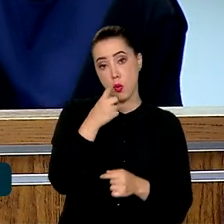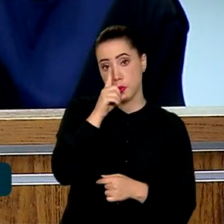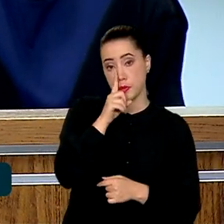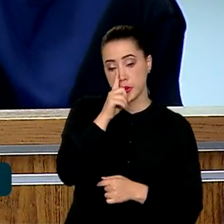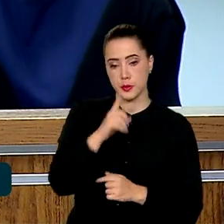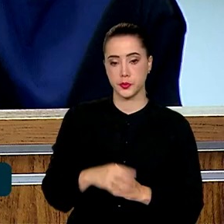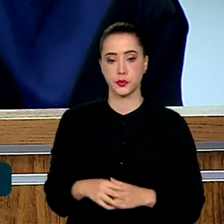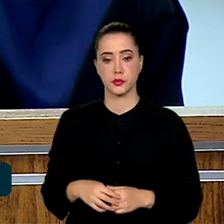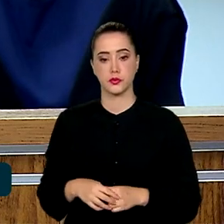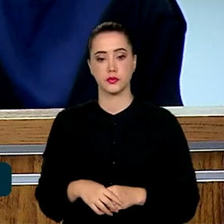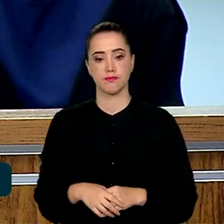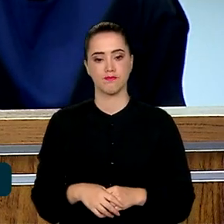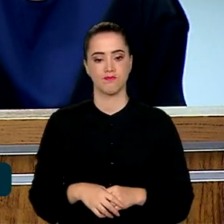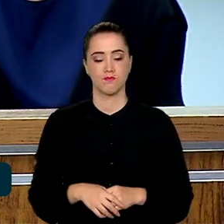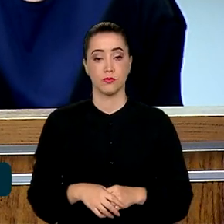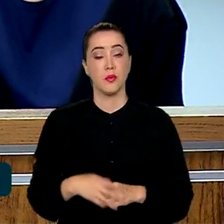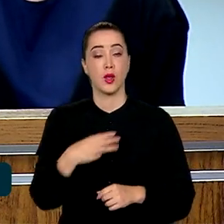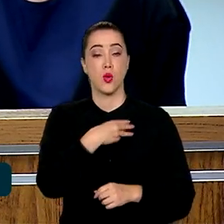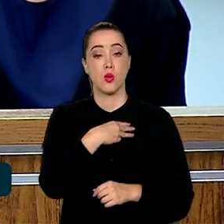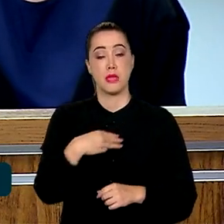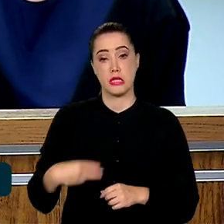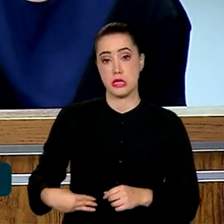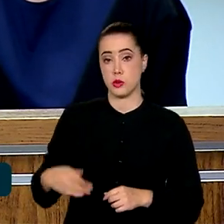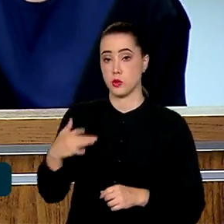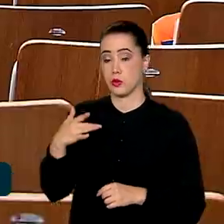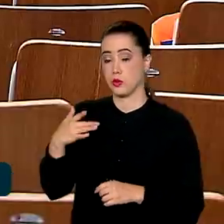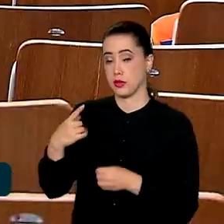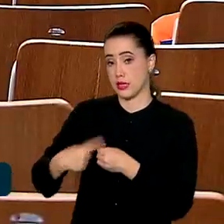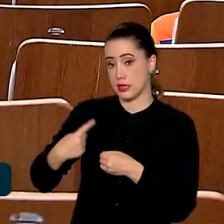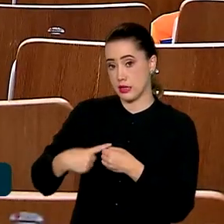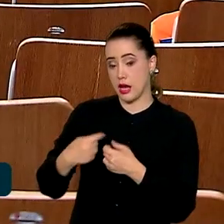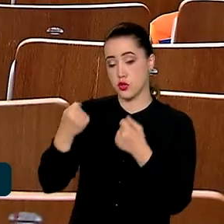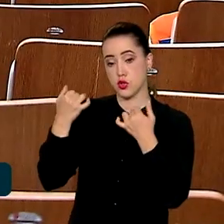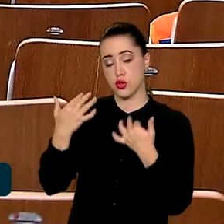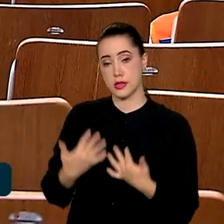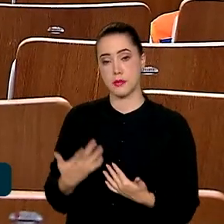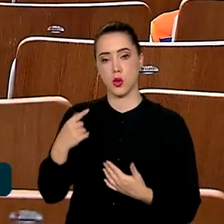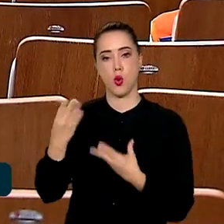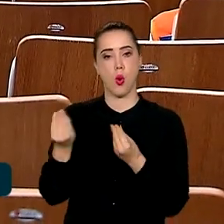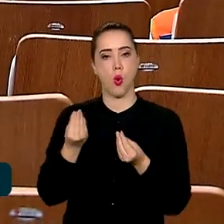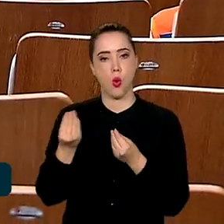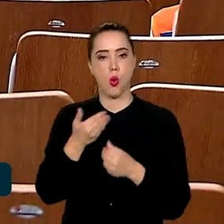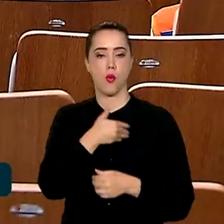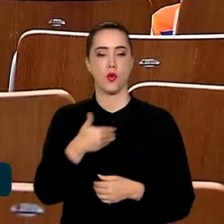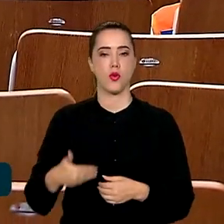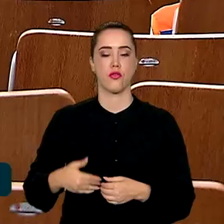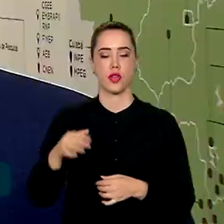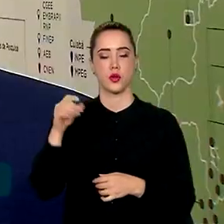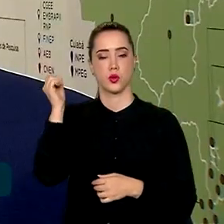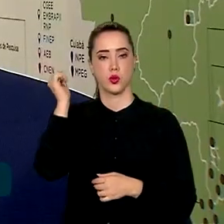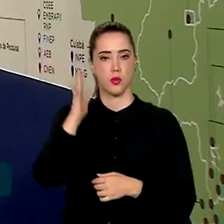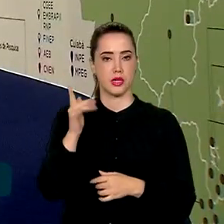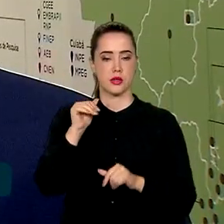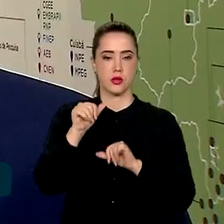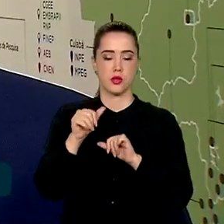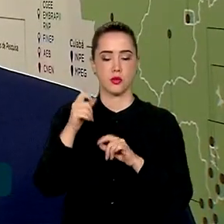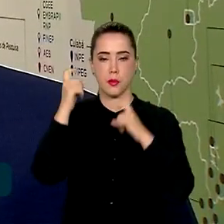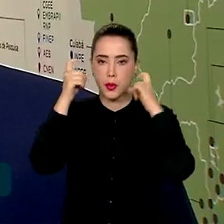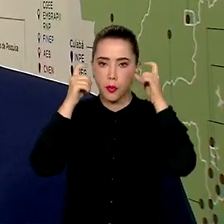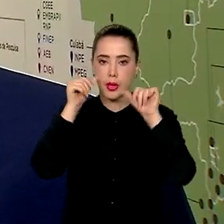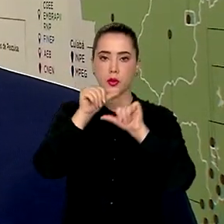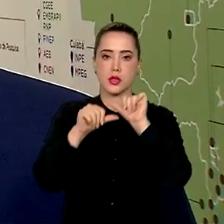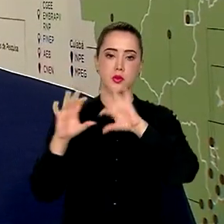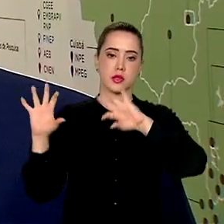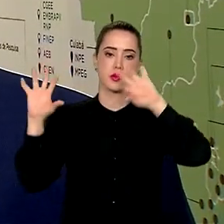falou sobre a preocupação do governo brasileiro com o enfrentamento às mudanças climáticas. No planejamento do PAC,